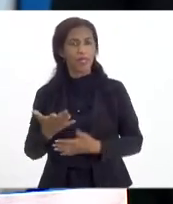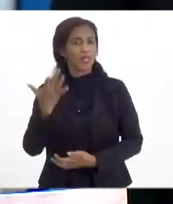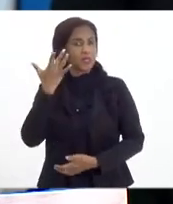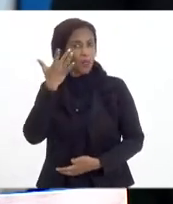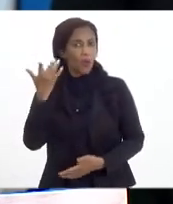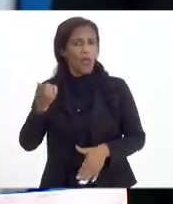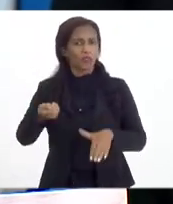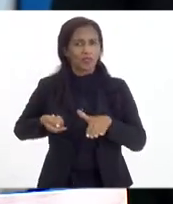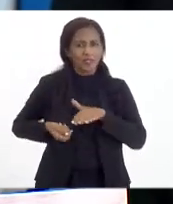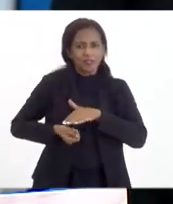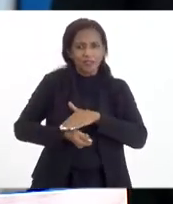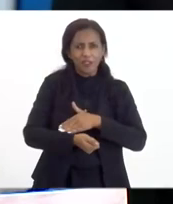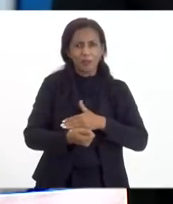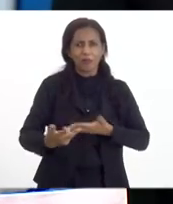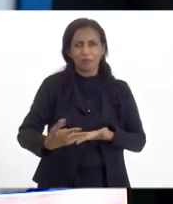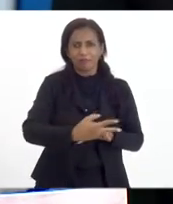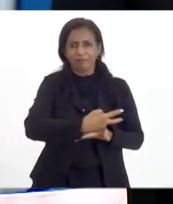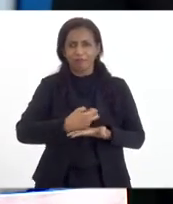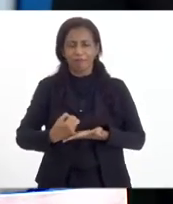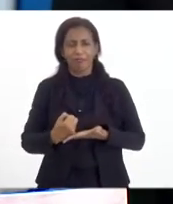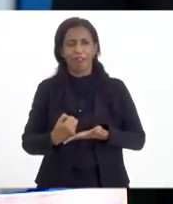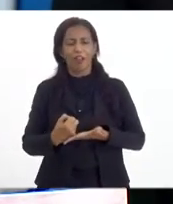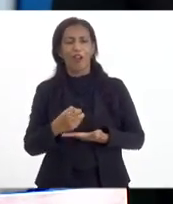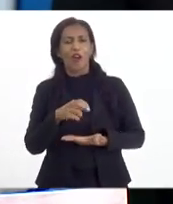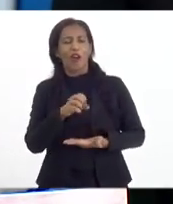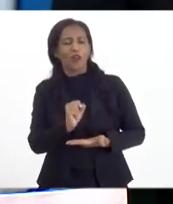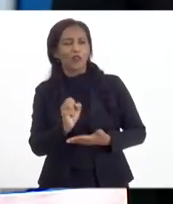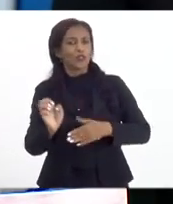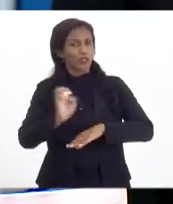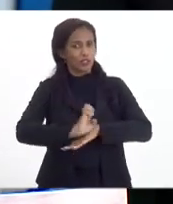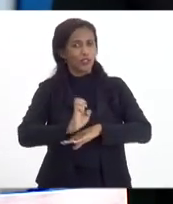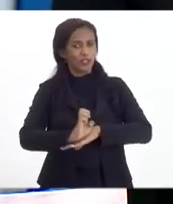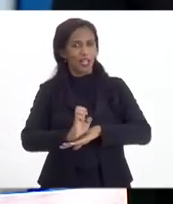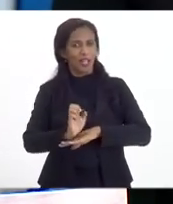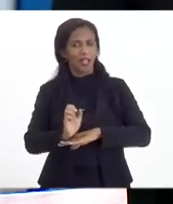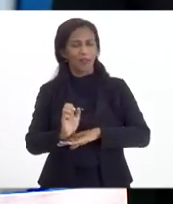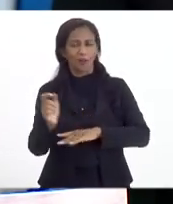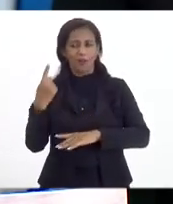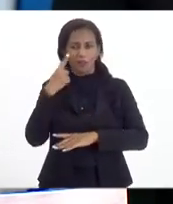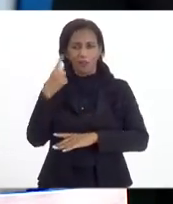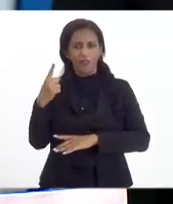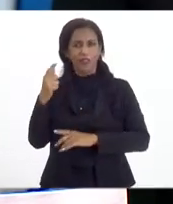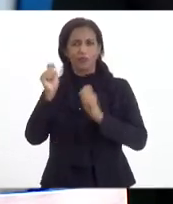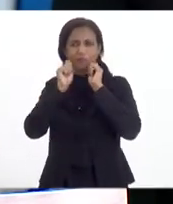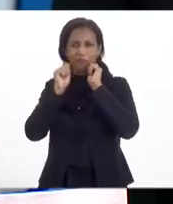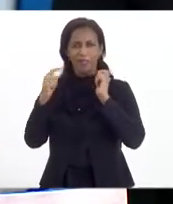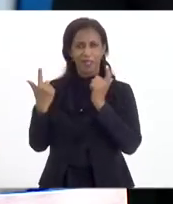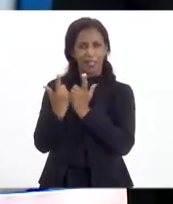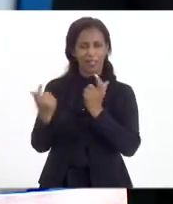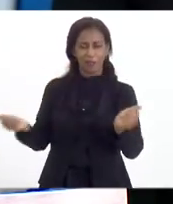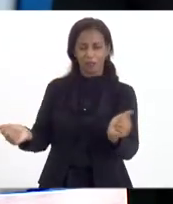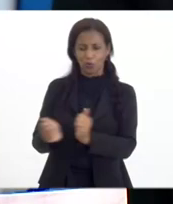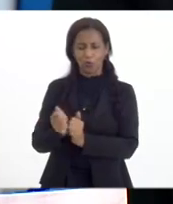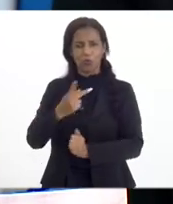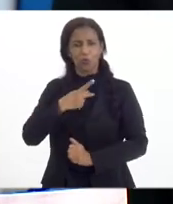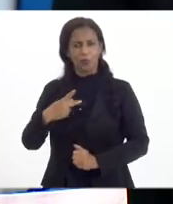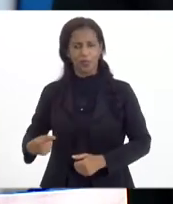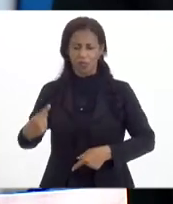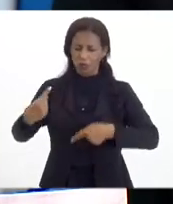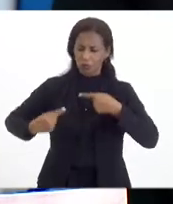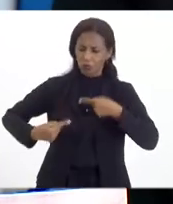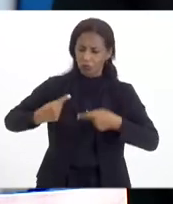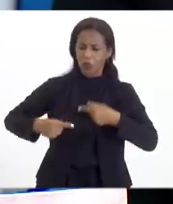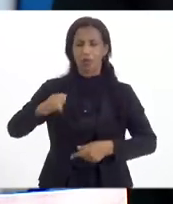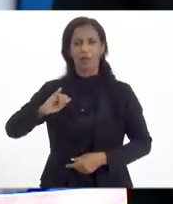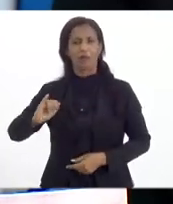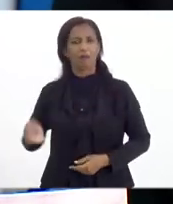Fundo Soberano e a presença da Alerj aqui através do nosso presidente, é para nós discutirmos essas oportunidades